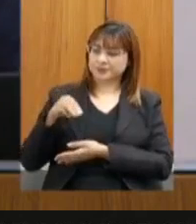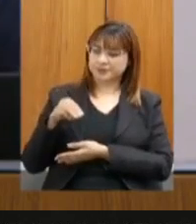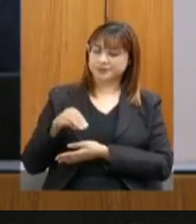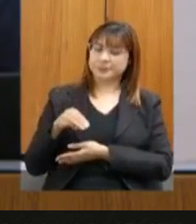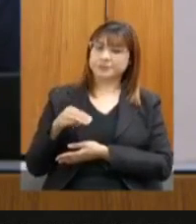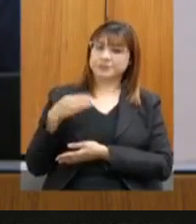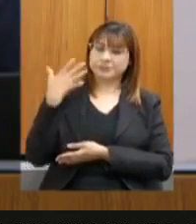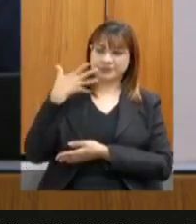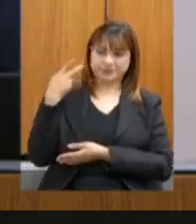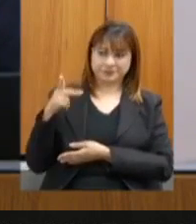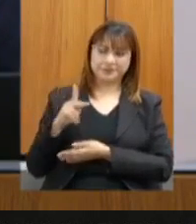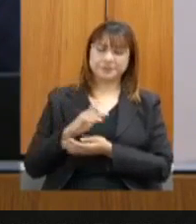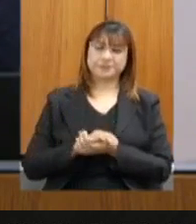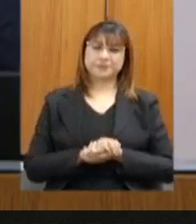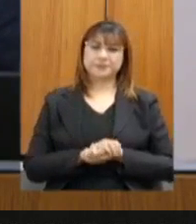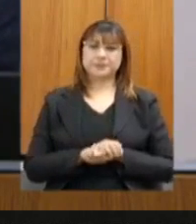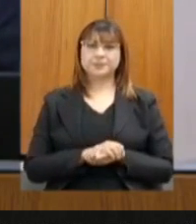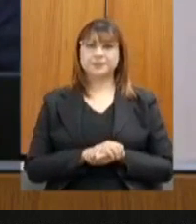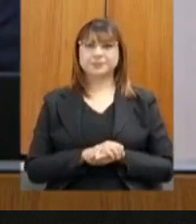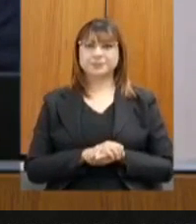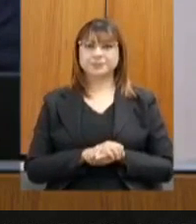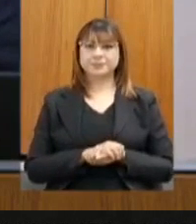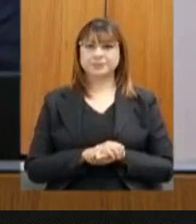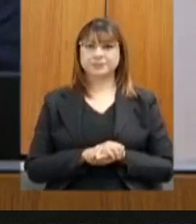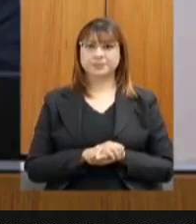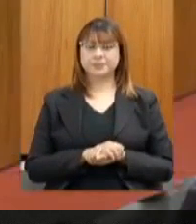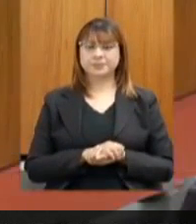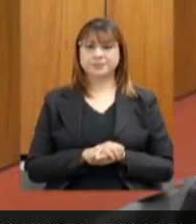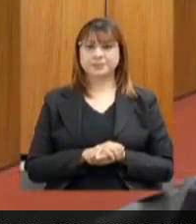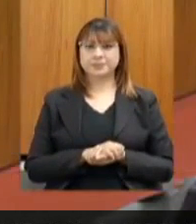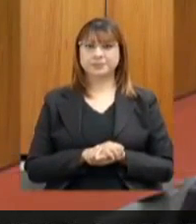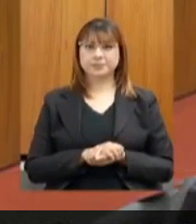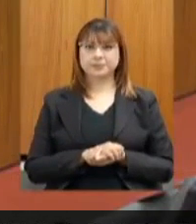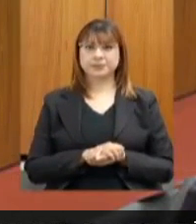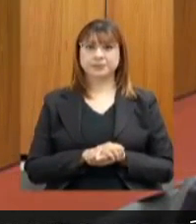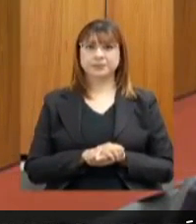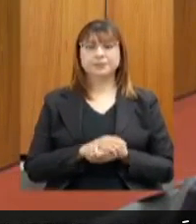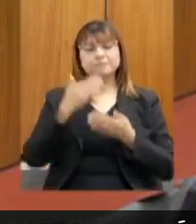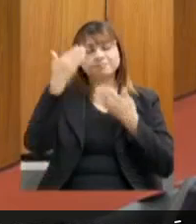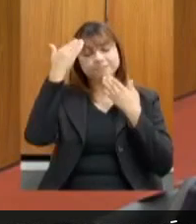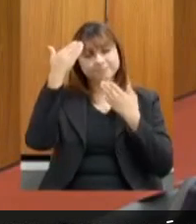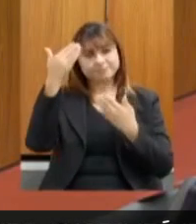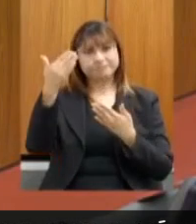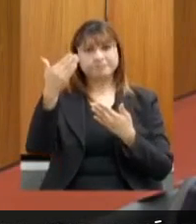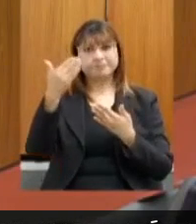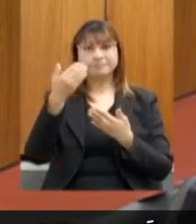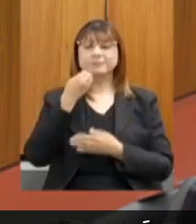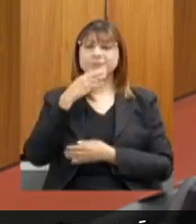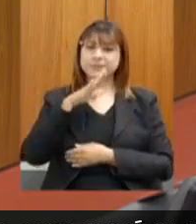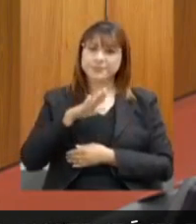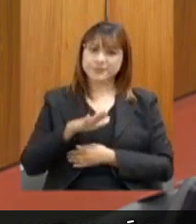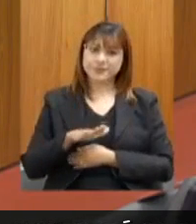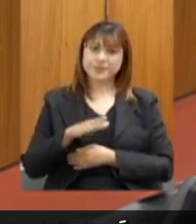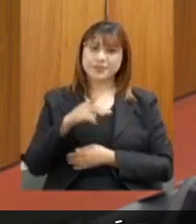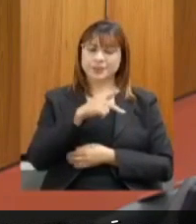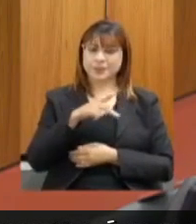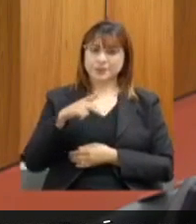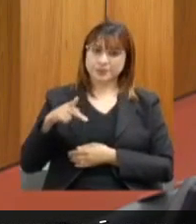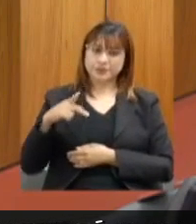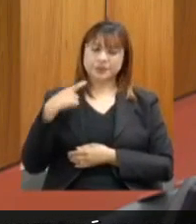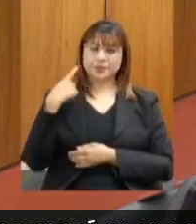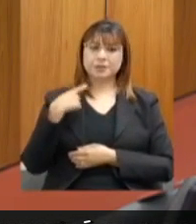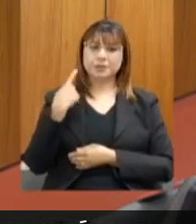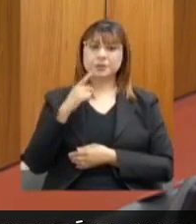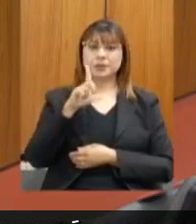para fazer a sua exposição inicial. Muito obrigada. Boa tarde, presidente e